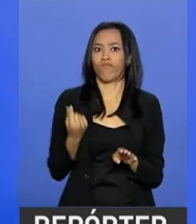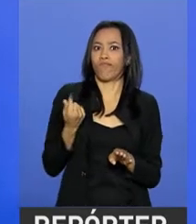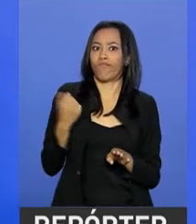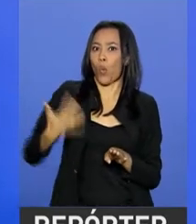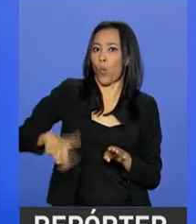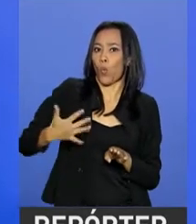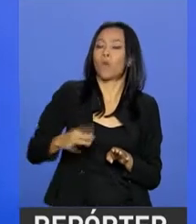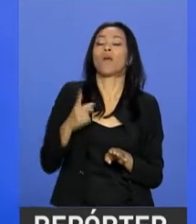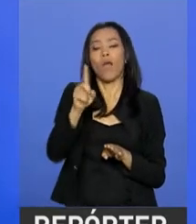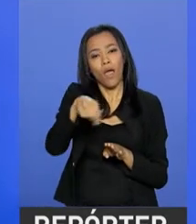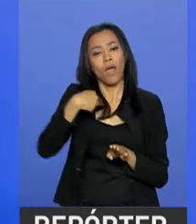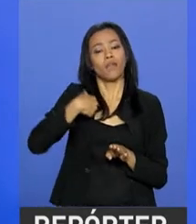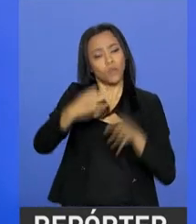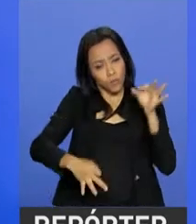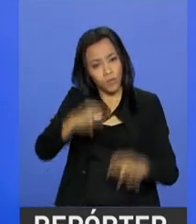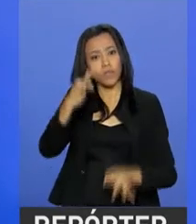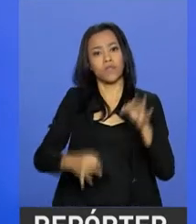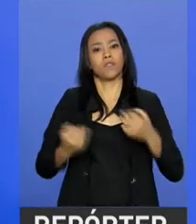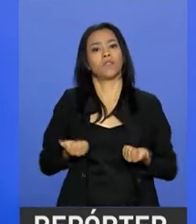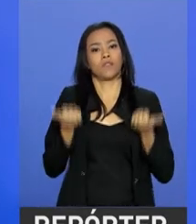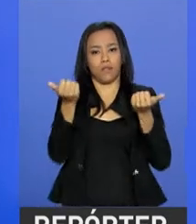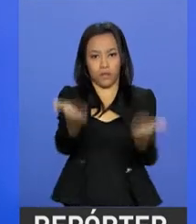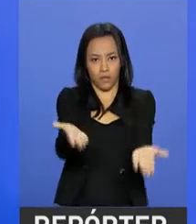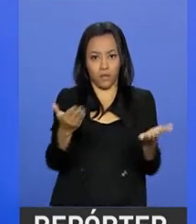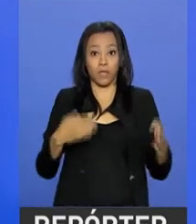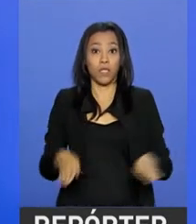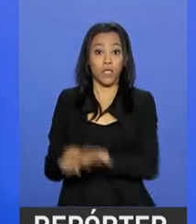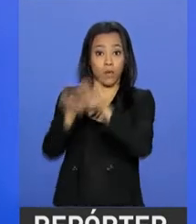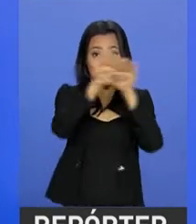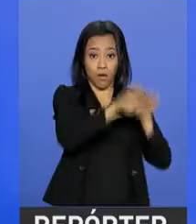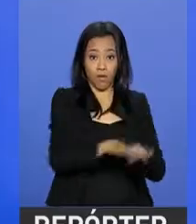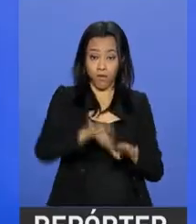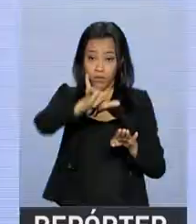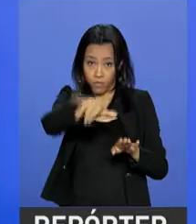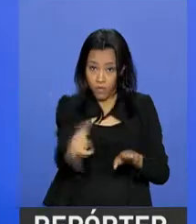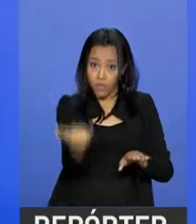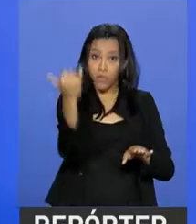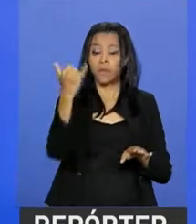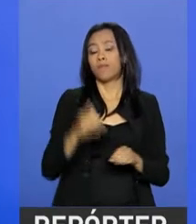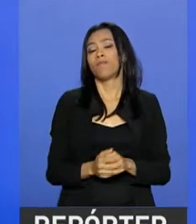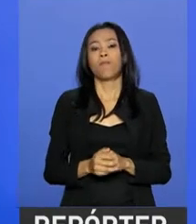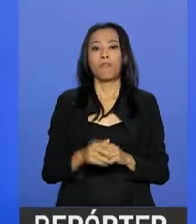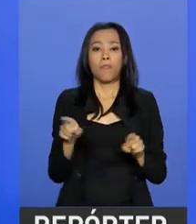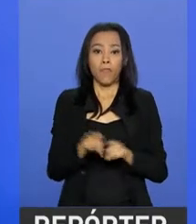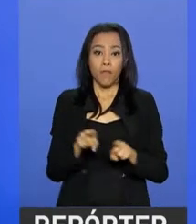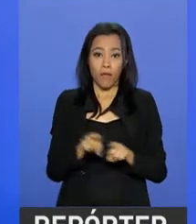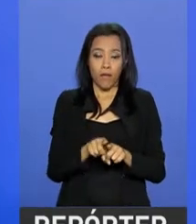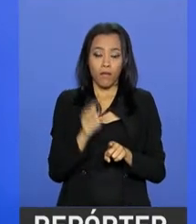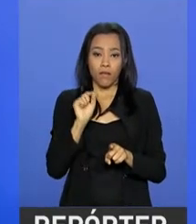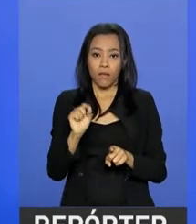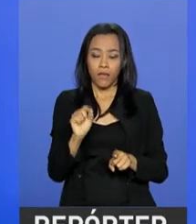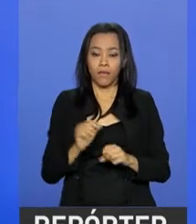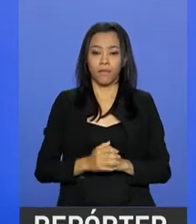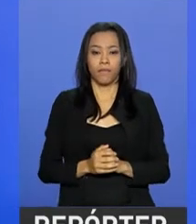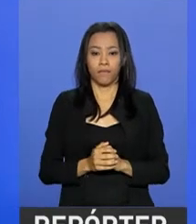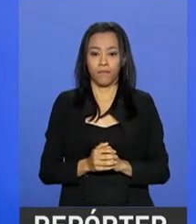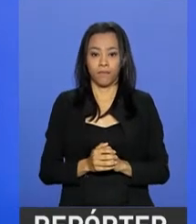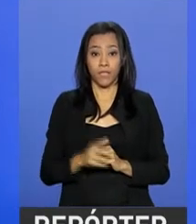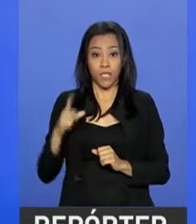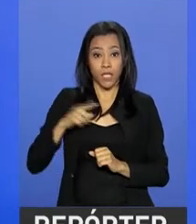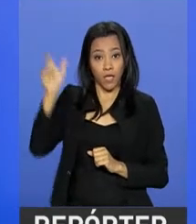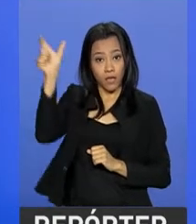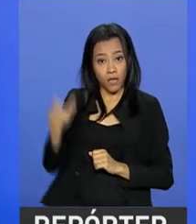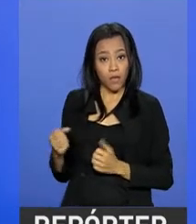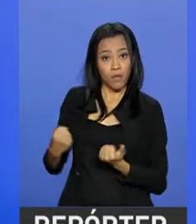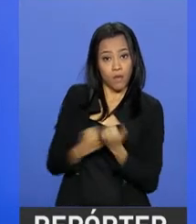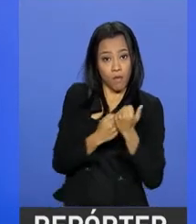produz justiça, isso produz igualdade de oportunidade. Agregando a figura do assistente